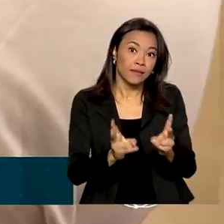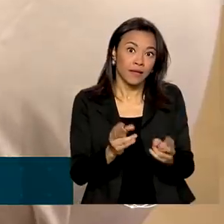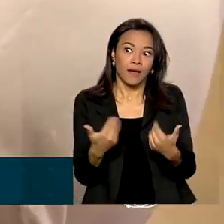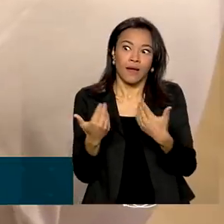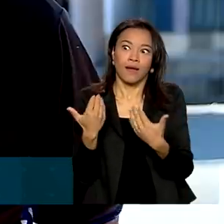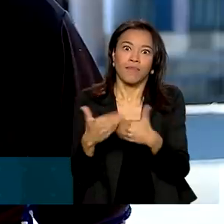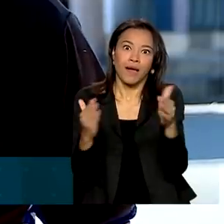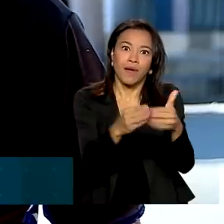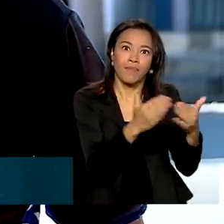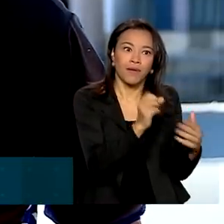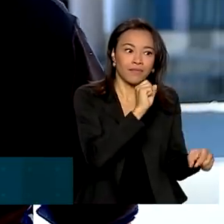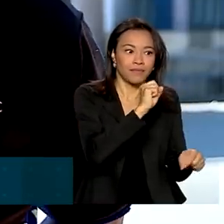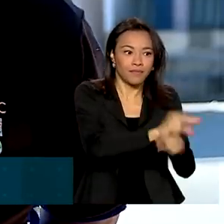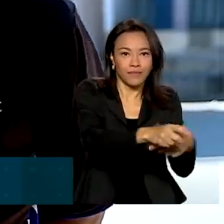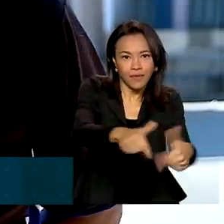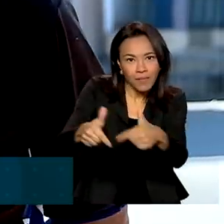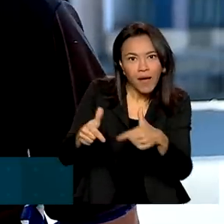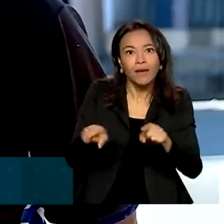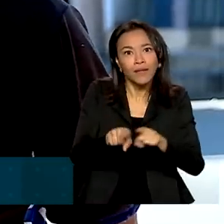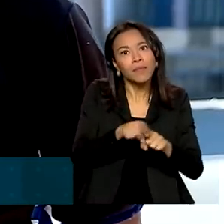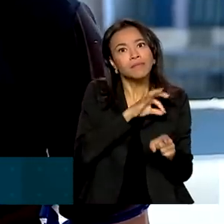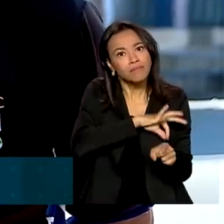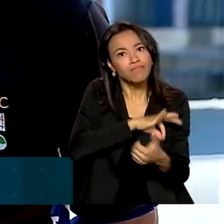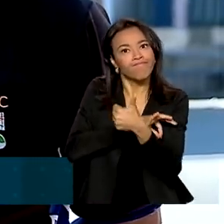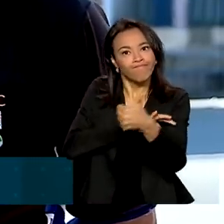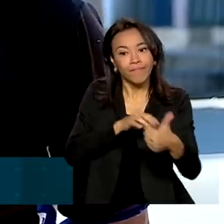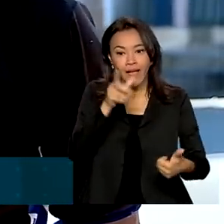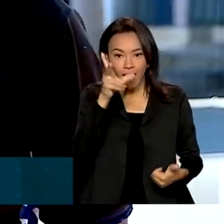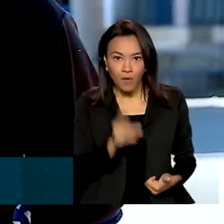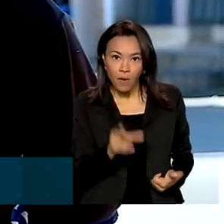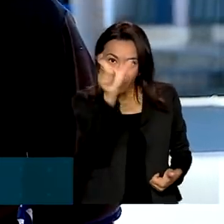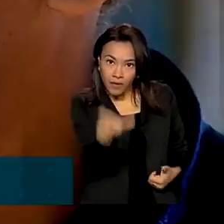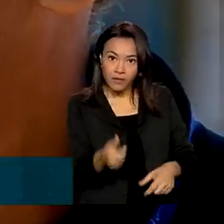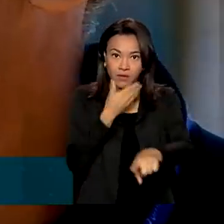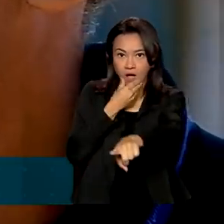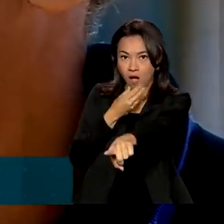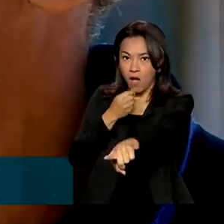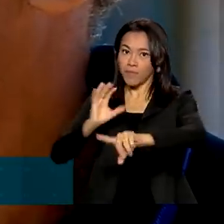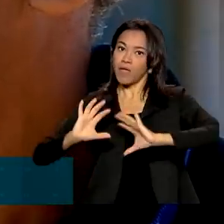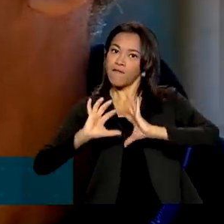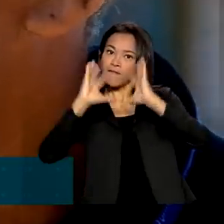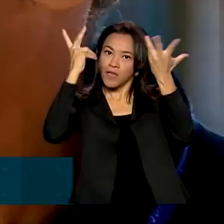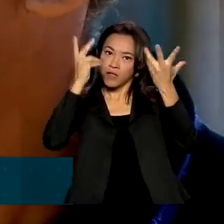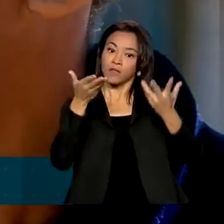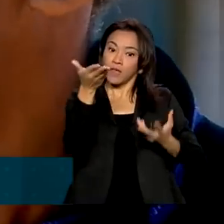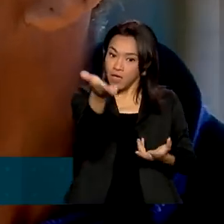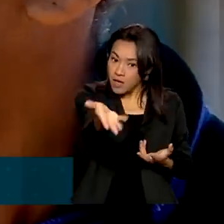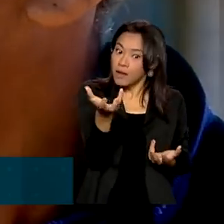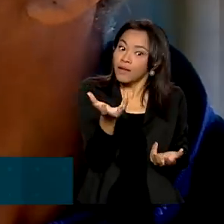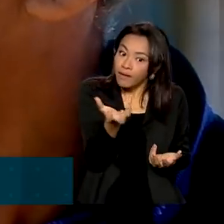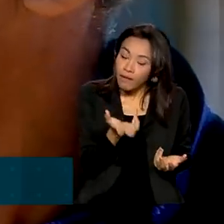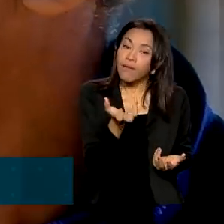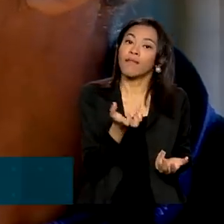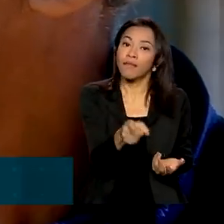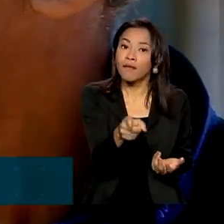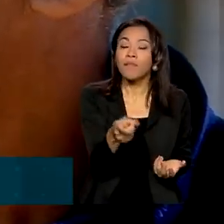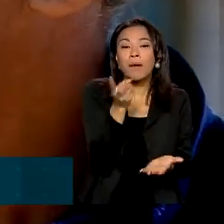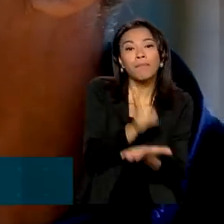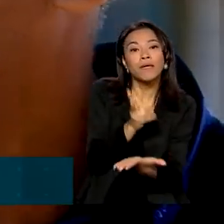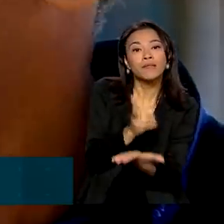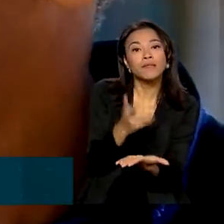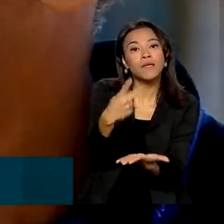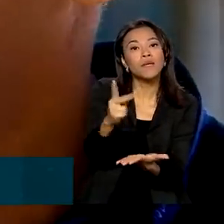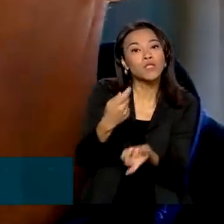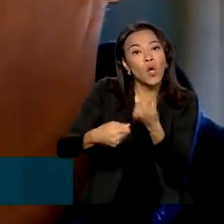emprego e renda. É o caso de Valdinar, do setor de eventos. Ele pretende aderir ao HELP para manter o